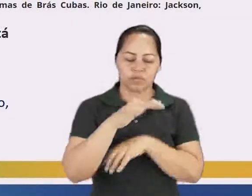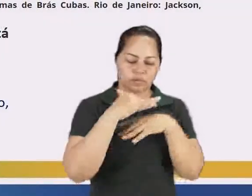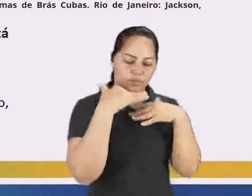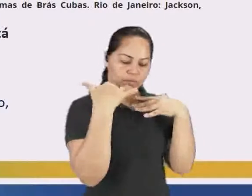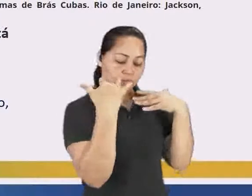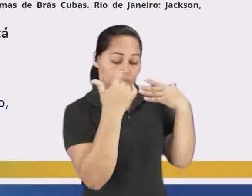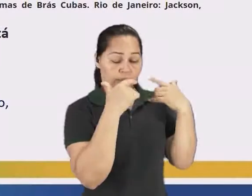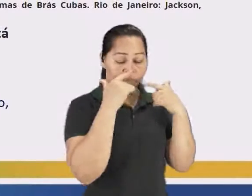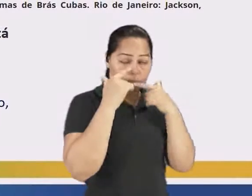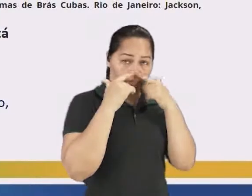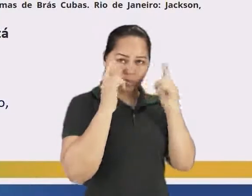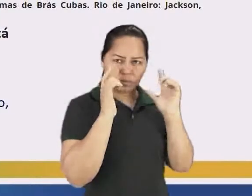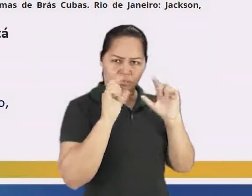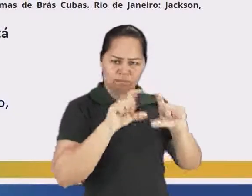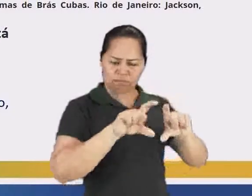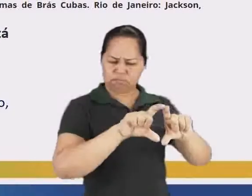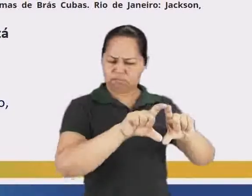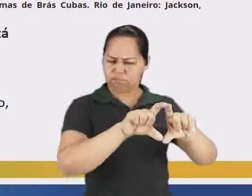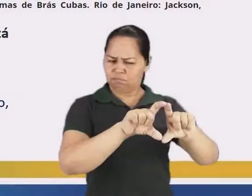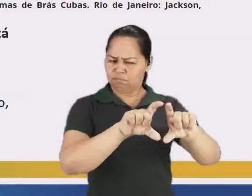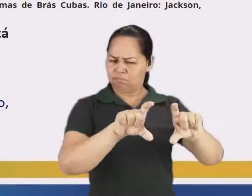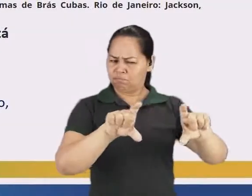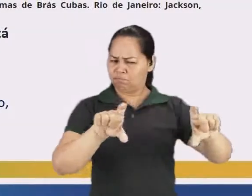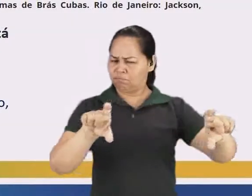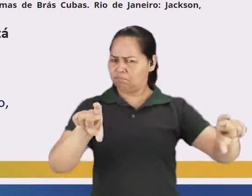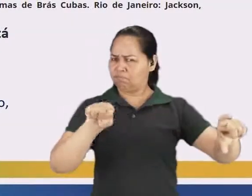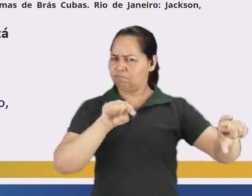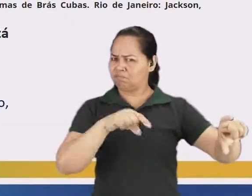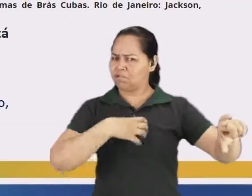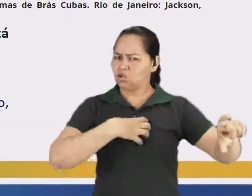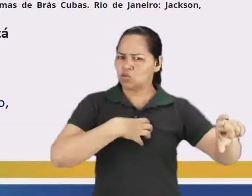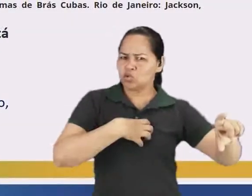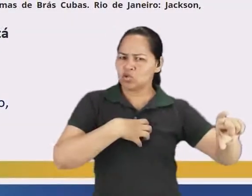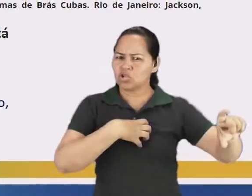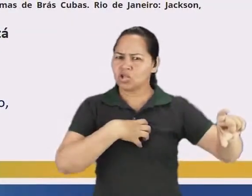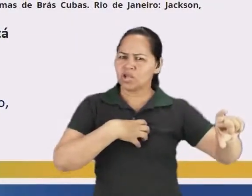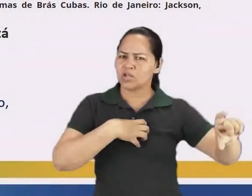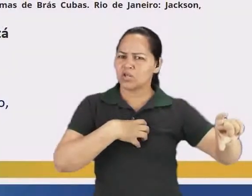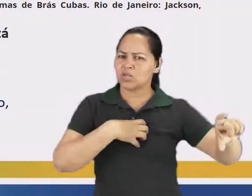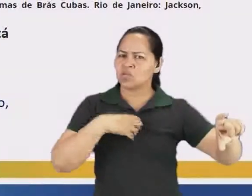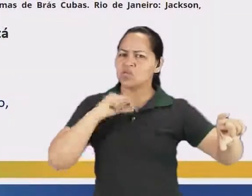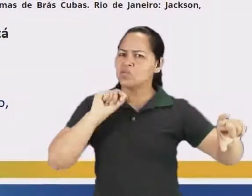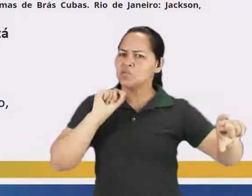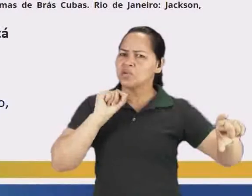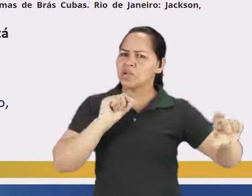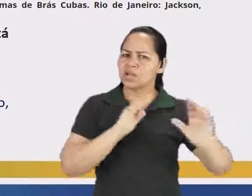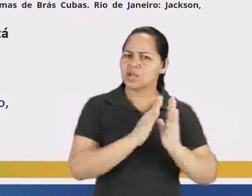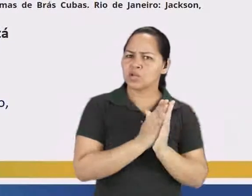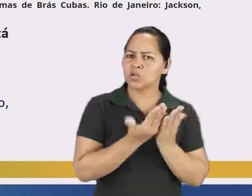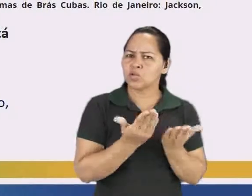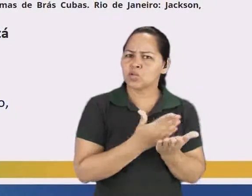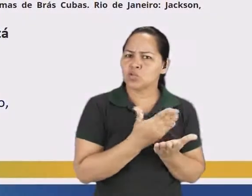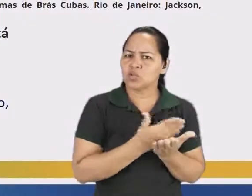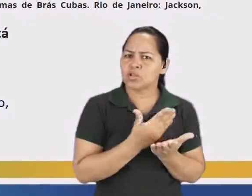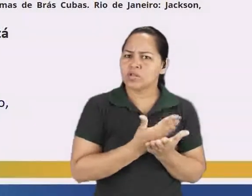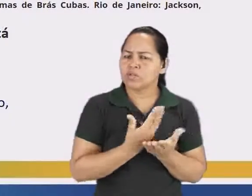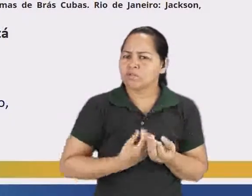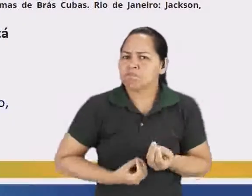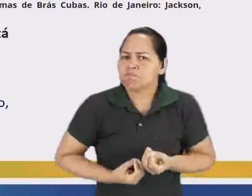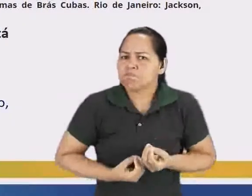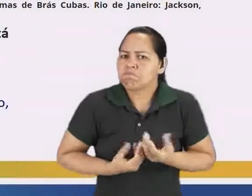eterno. Então, essa descrição, esse subjetivismo, tá? Ele não é visto